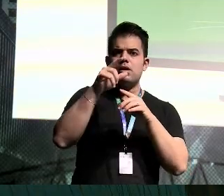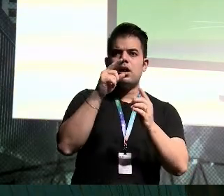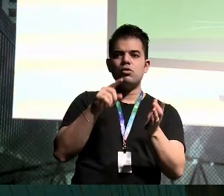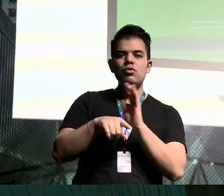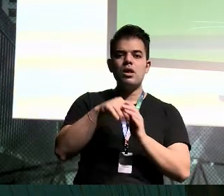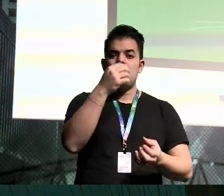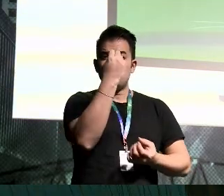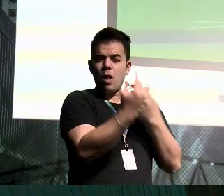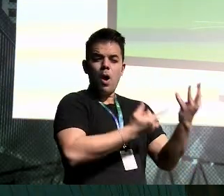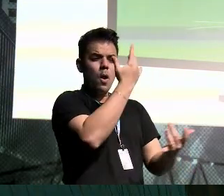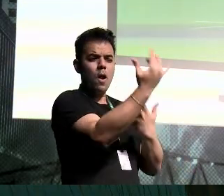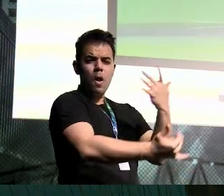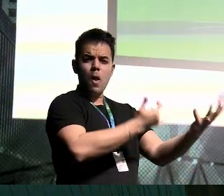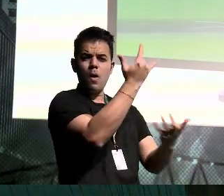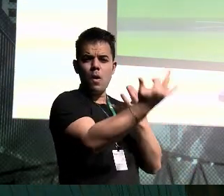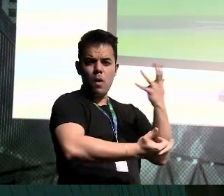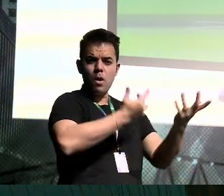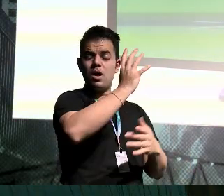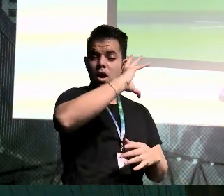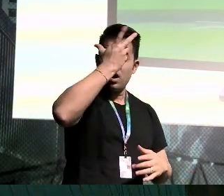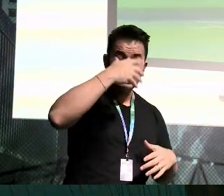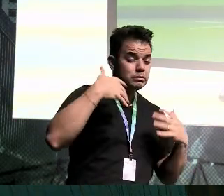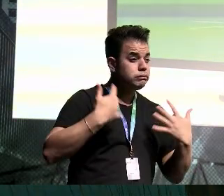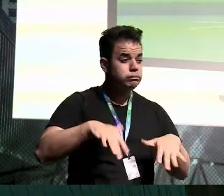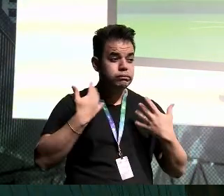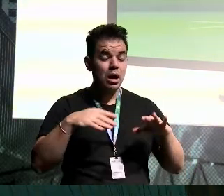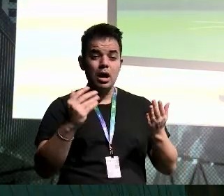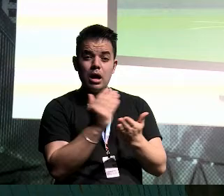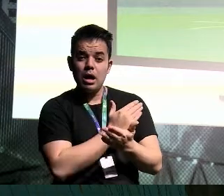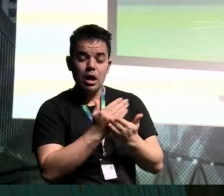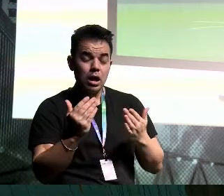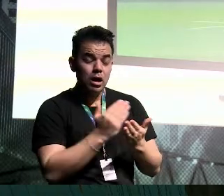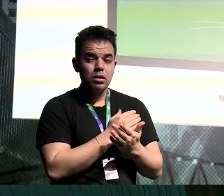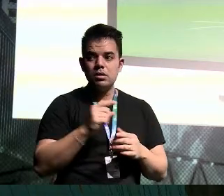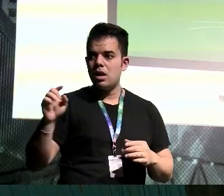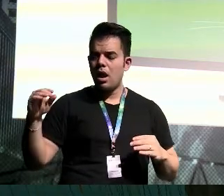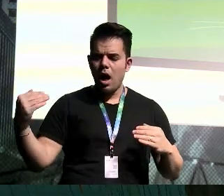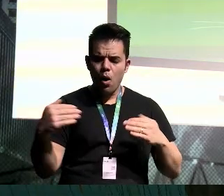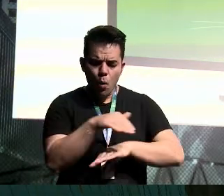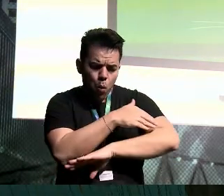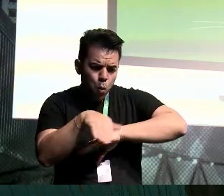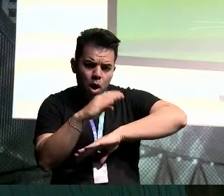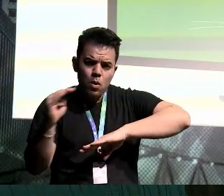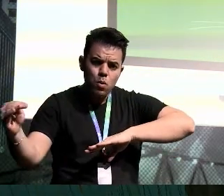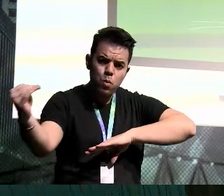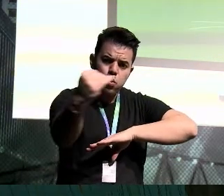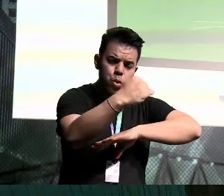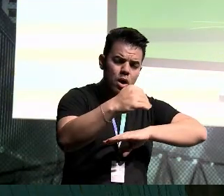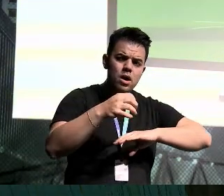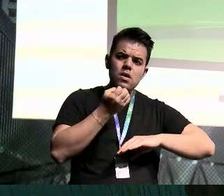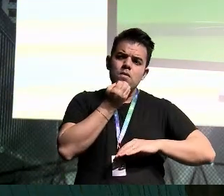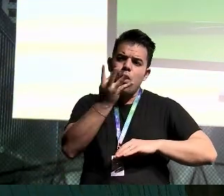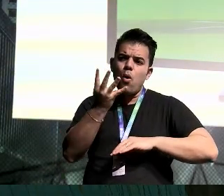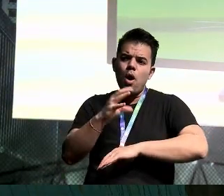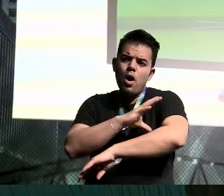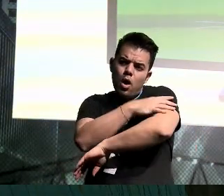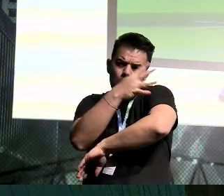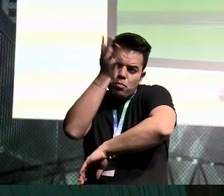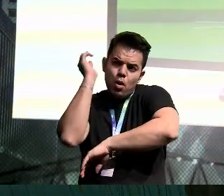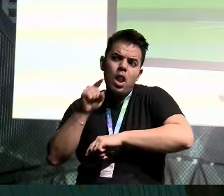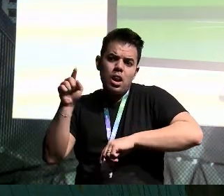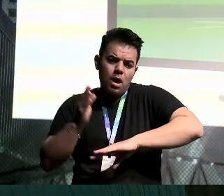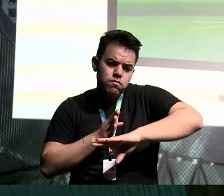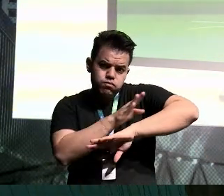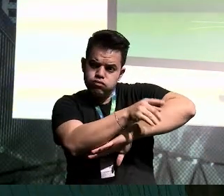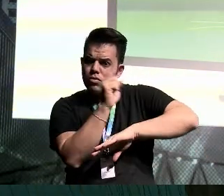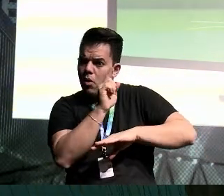um incêndio e esse incêndio está acontecendo, eu tenho umas vias de entradas melhores que outras e eu posso informar o corpo de bombeiro quanto a isso, aliás, o corpo de